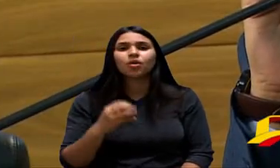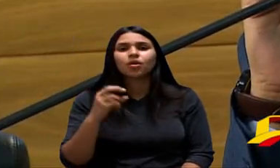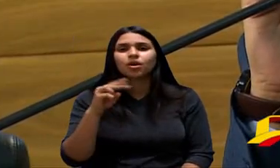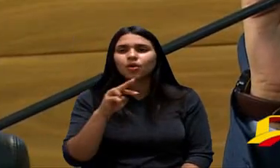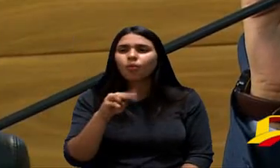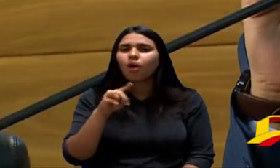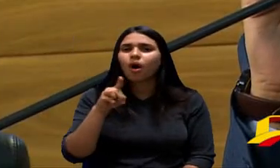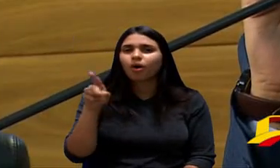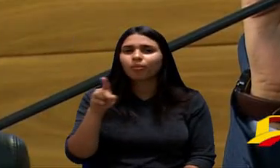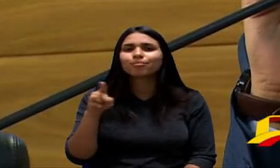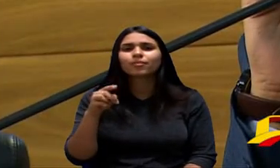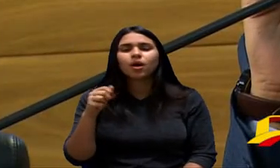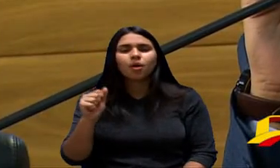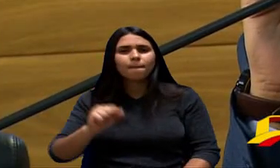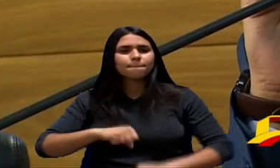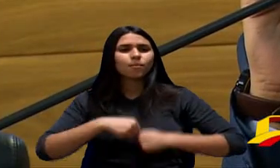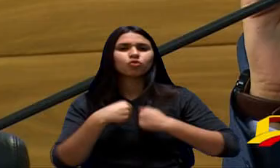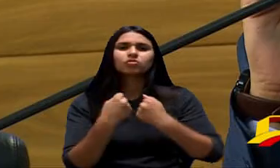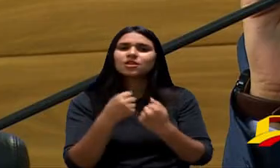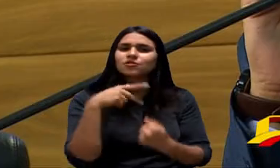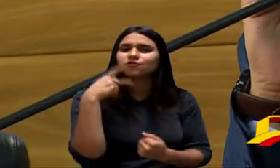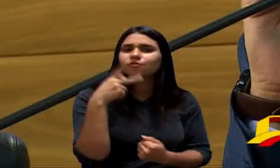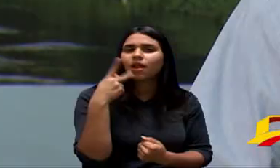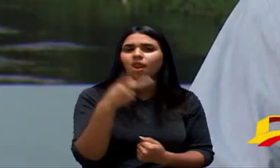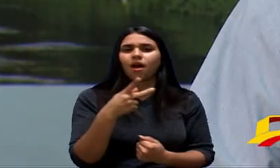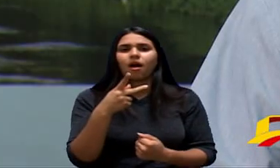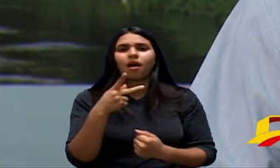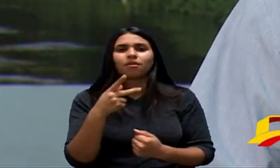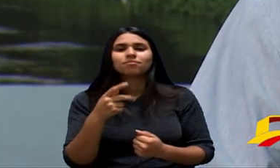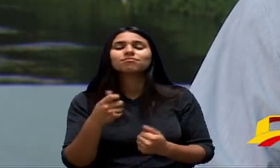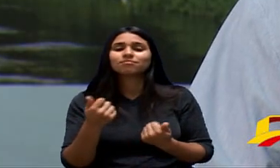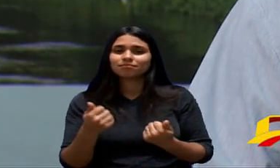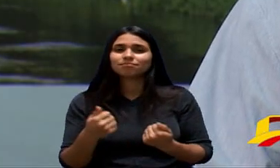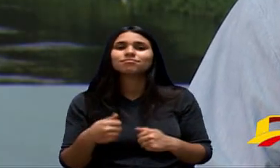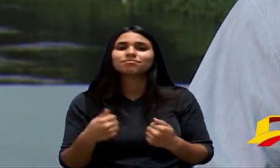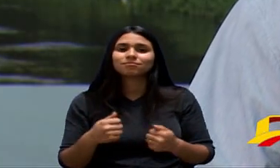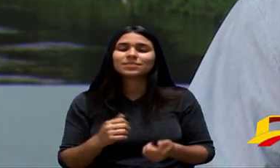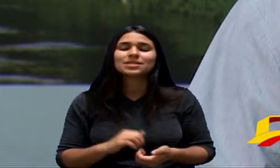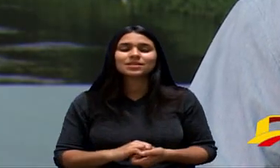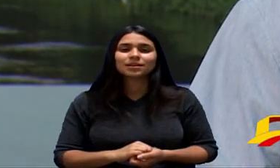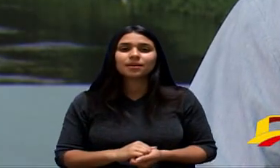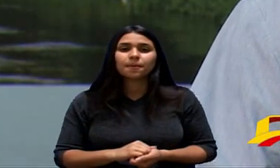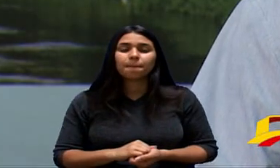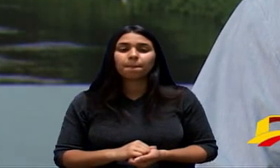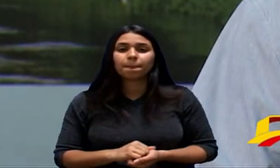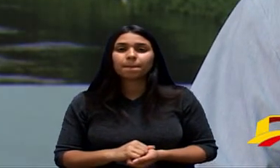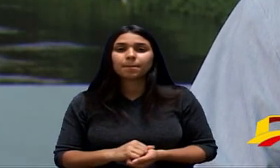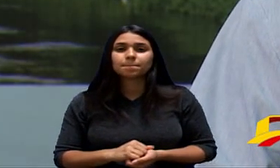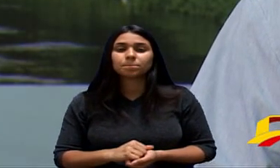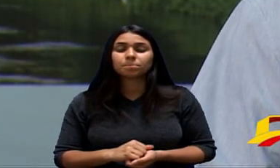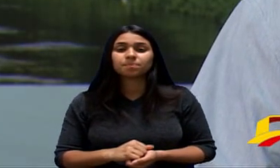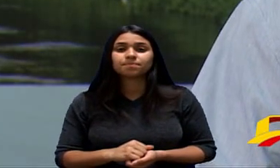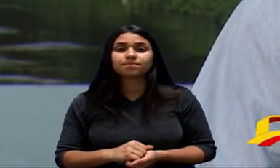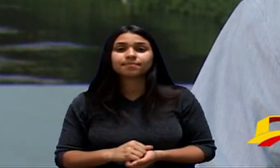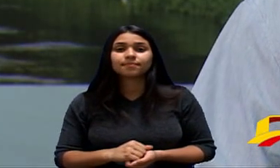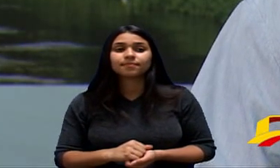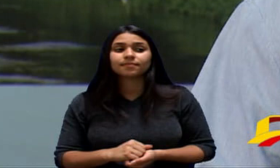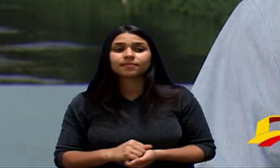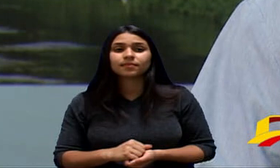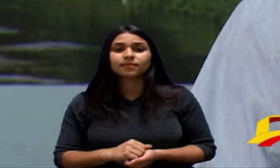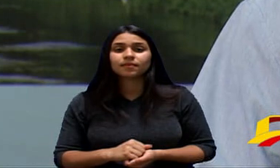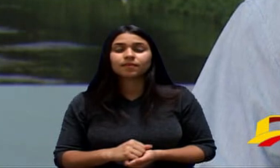que tem o poder de mudar, que tem o poder de falar, a gente, com certeza, ia ficar